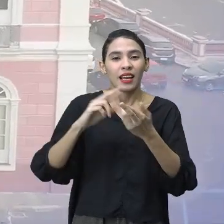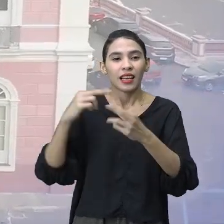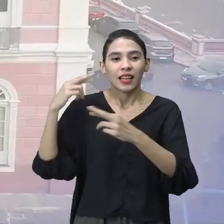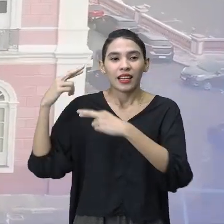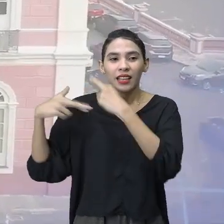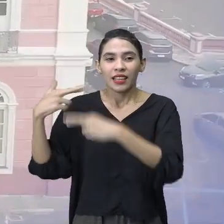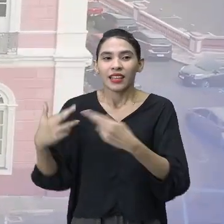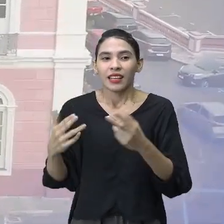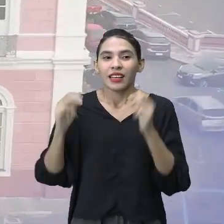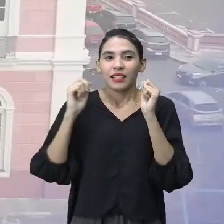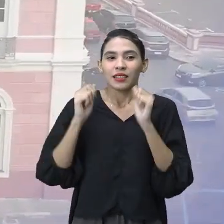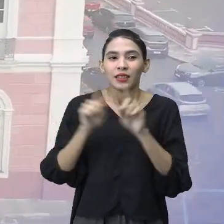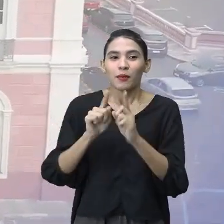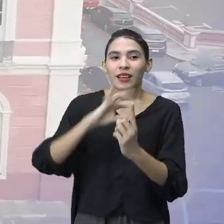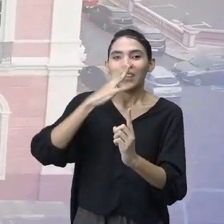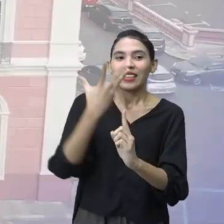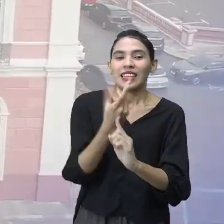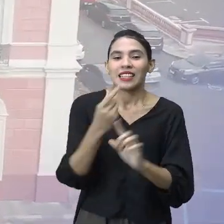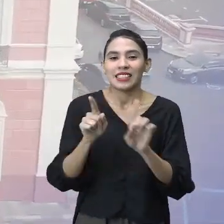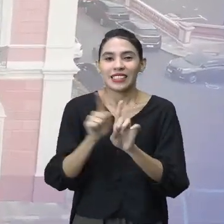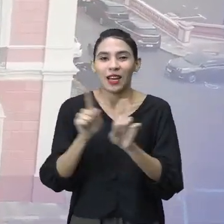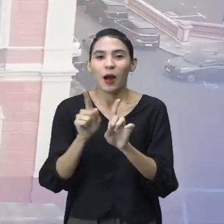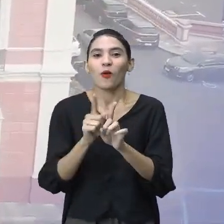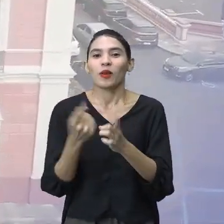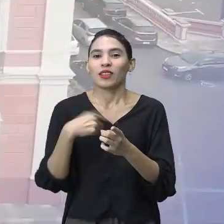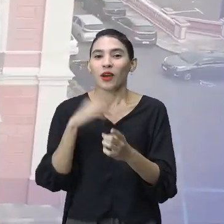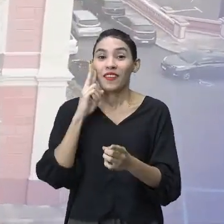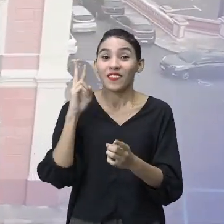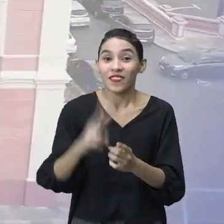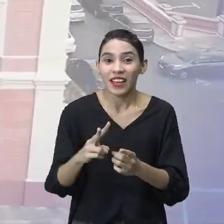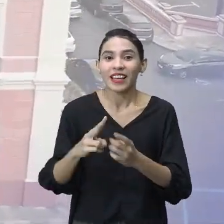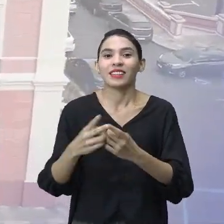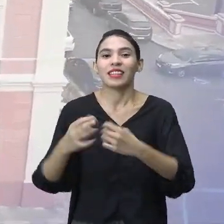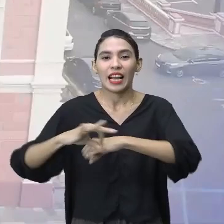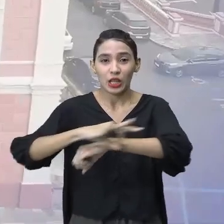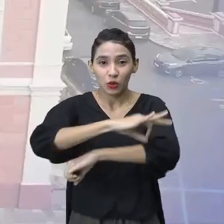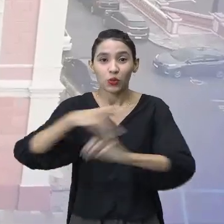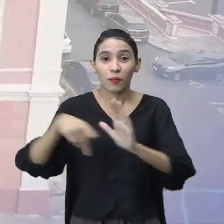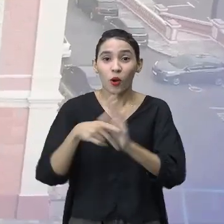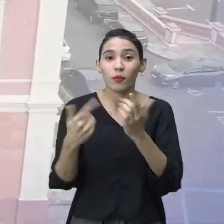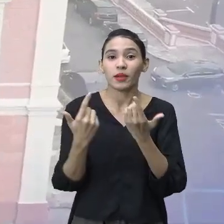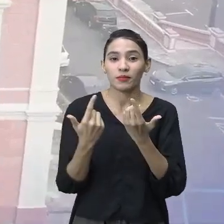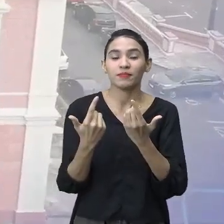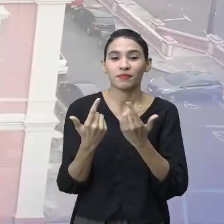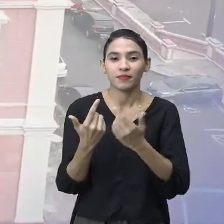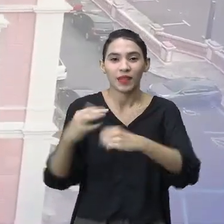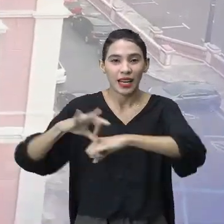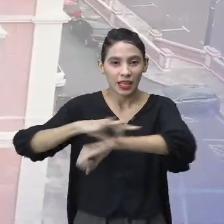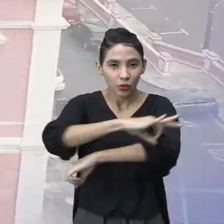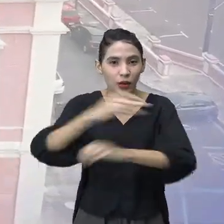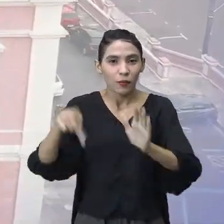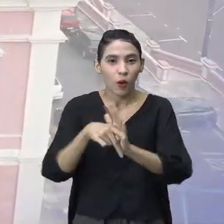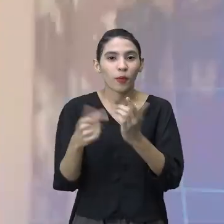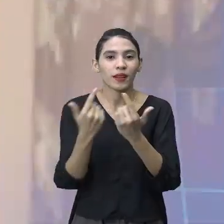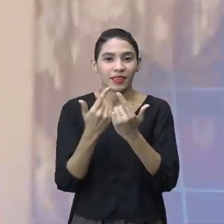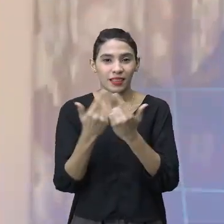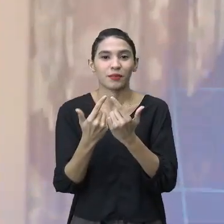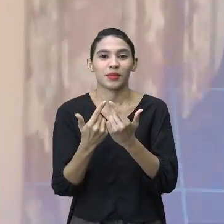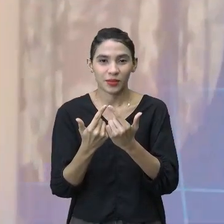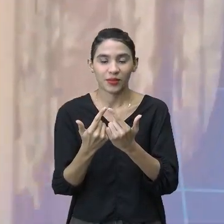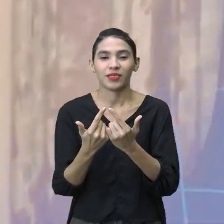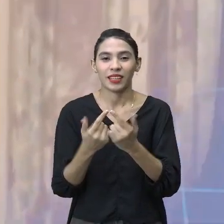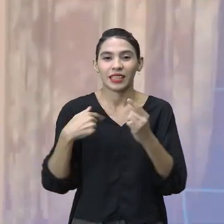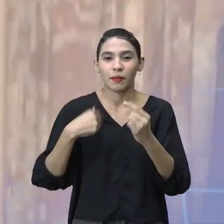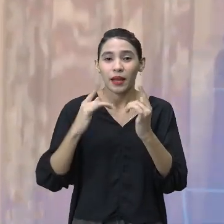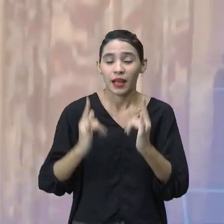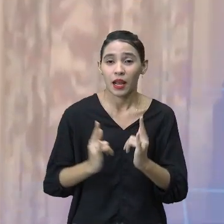arte barroca, que nós podemos ver, inserido nesse contexto da arquitetura do Teatro Amazonas. Nas